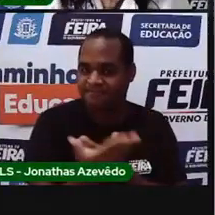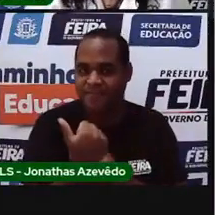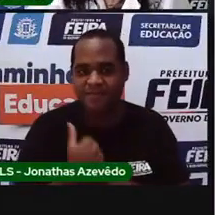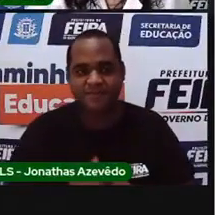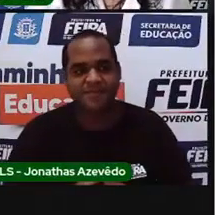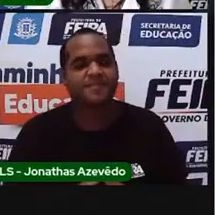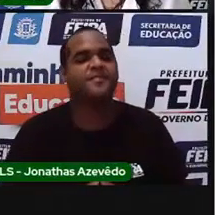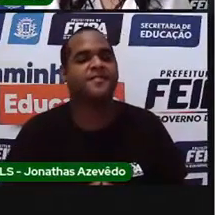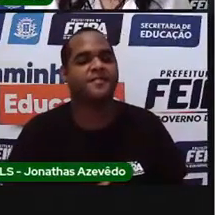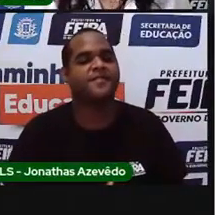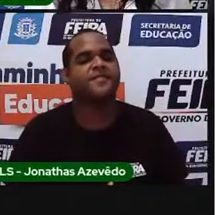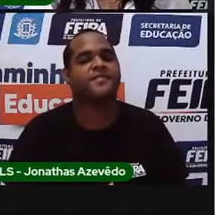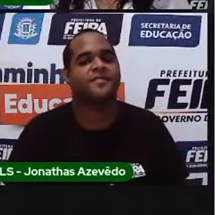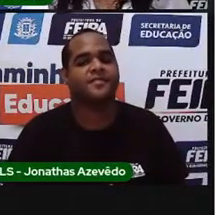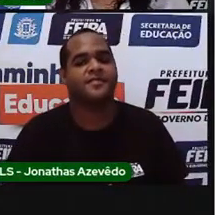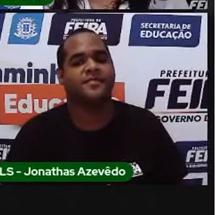lá?